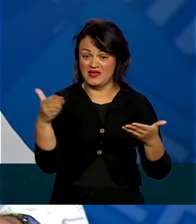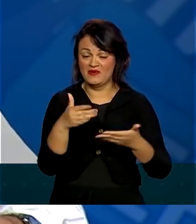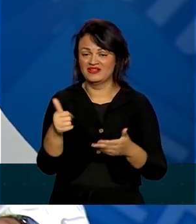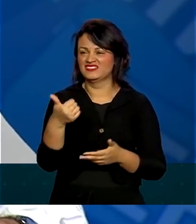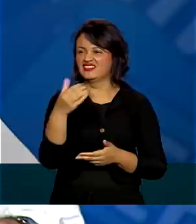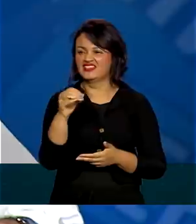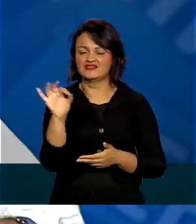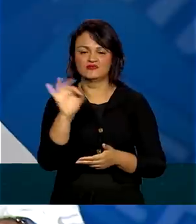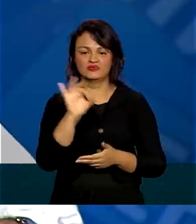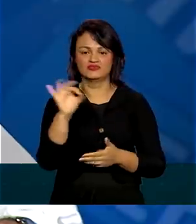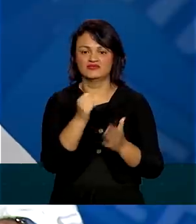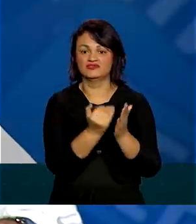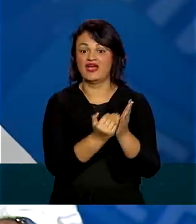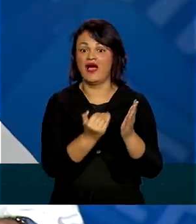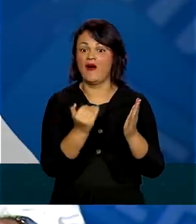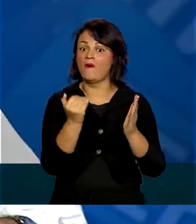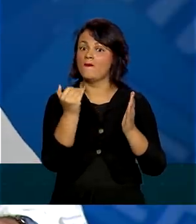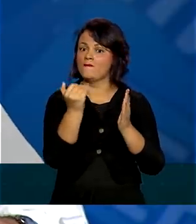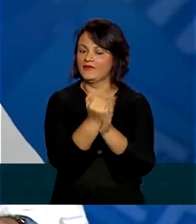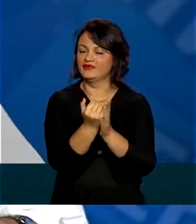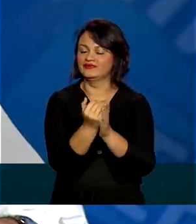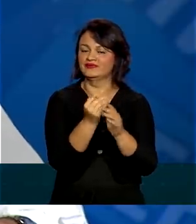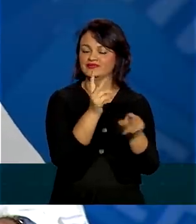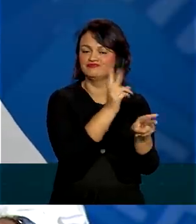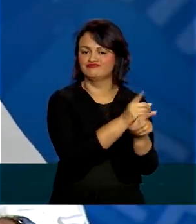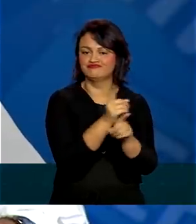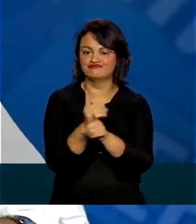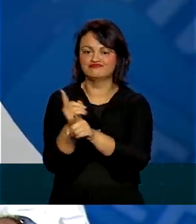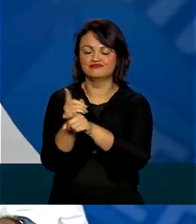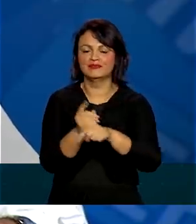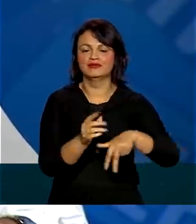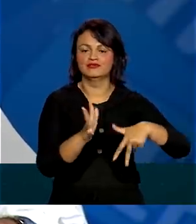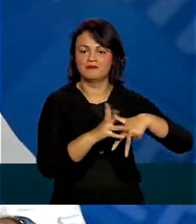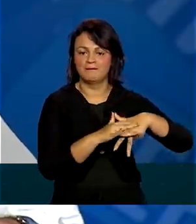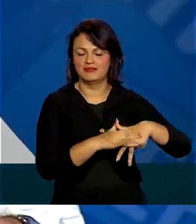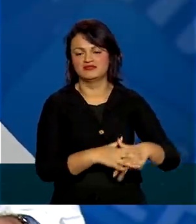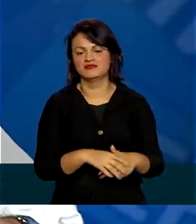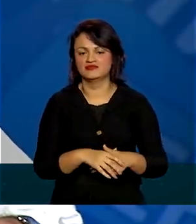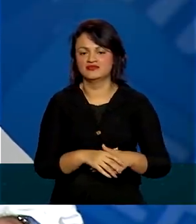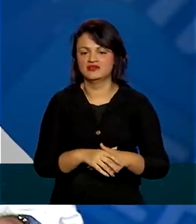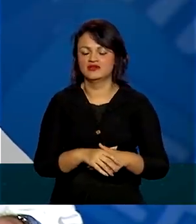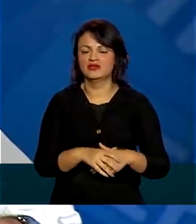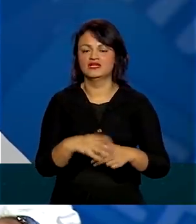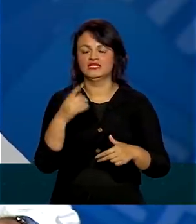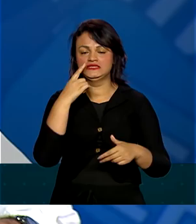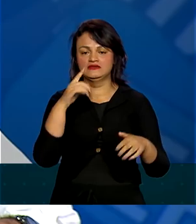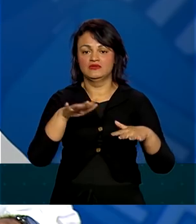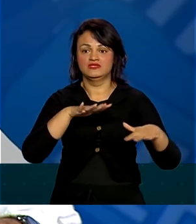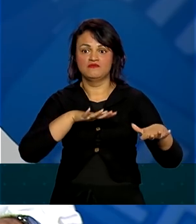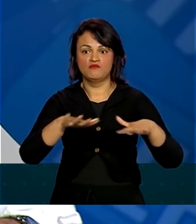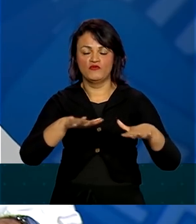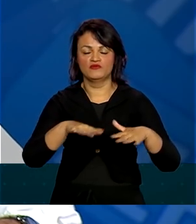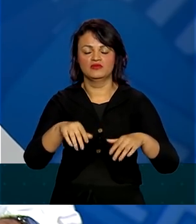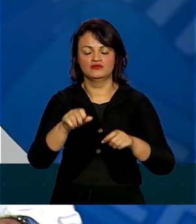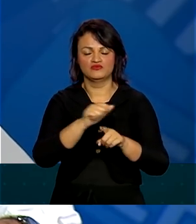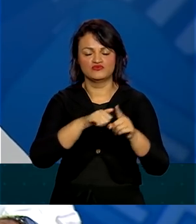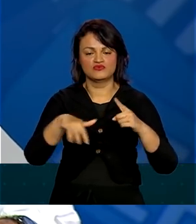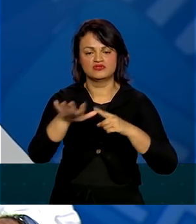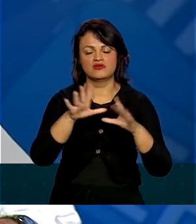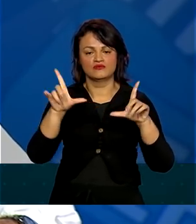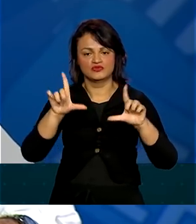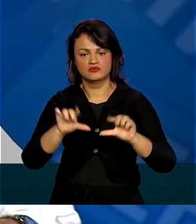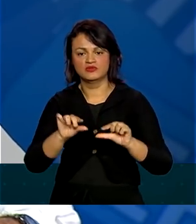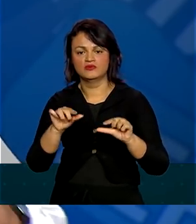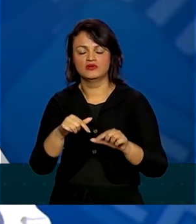10% de aumento do número de casos. Estamos vivendo desta redução de mobilidade social que fizemos e